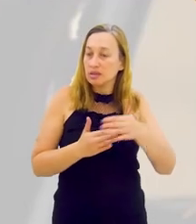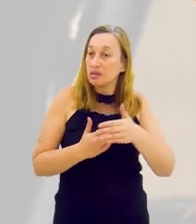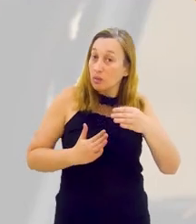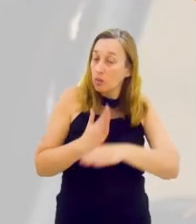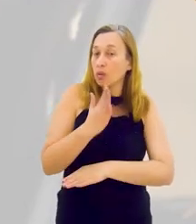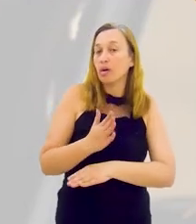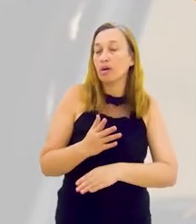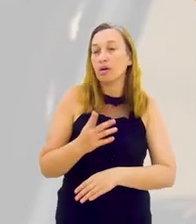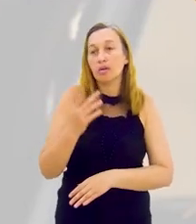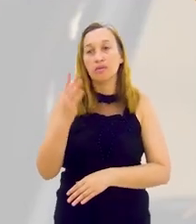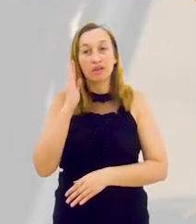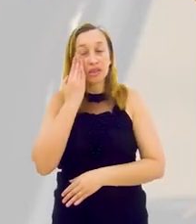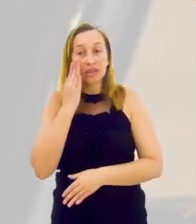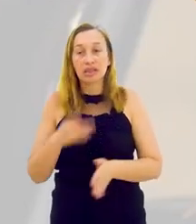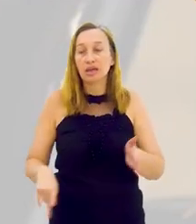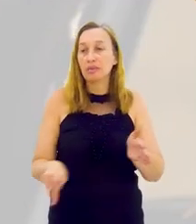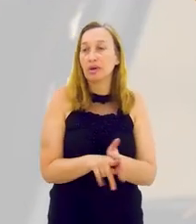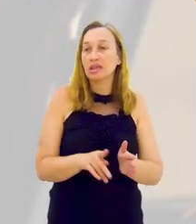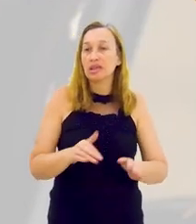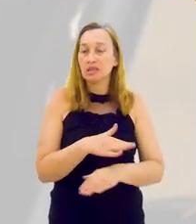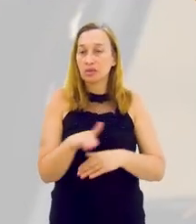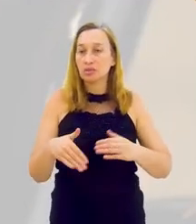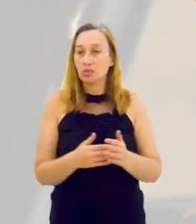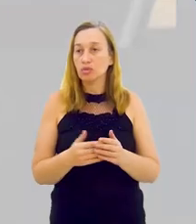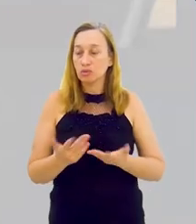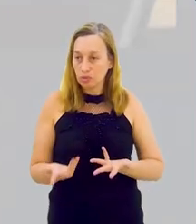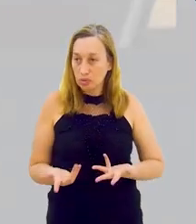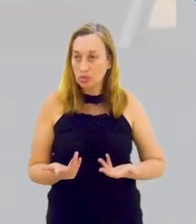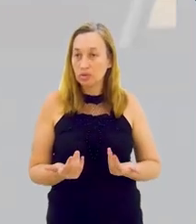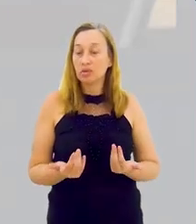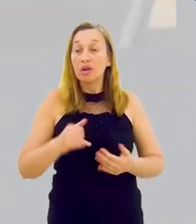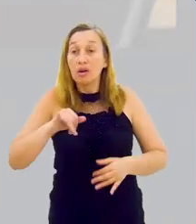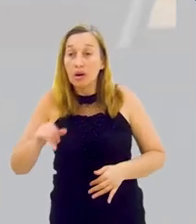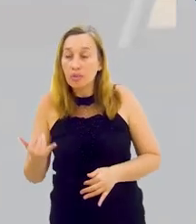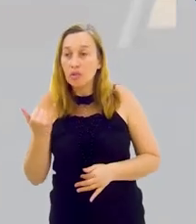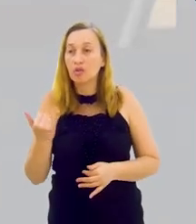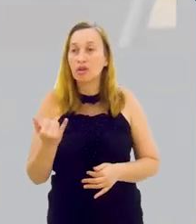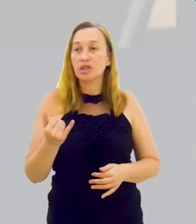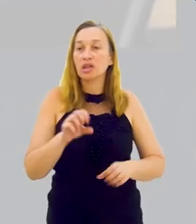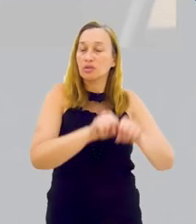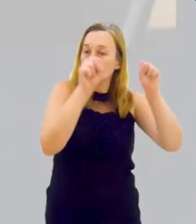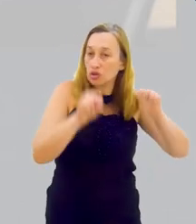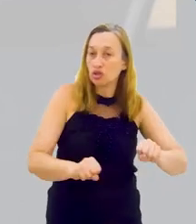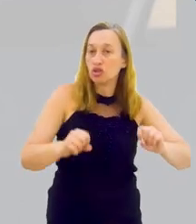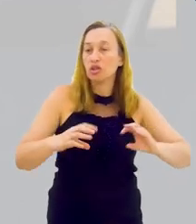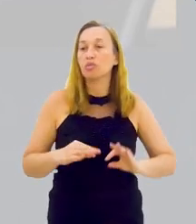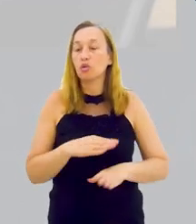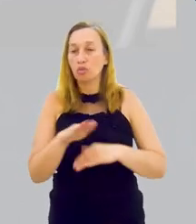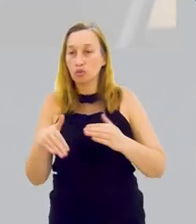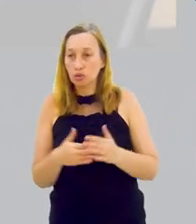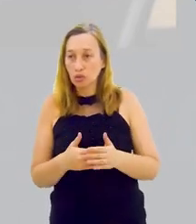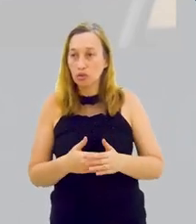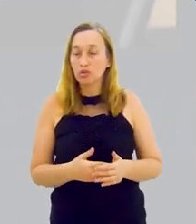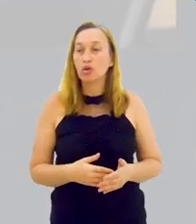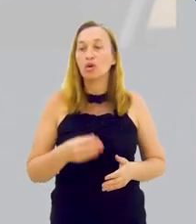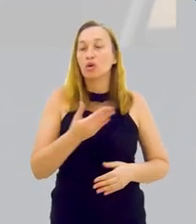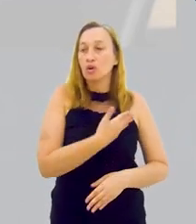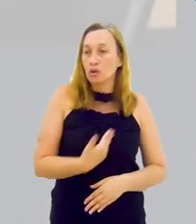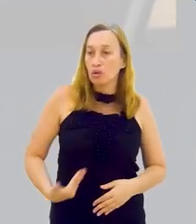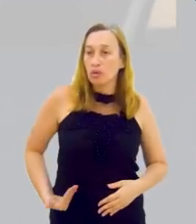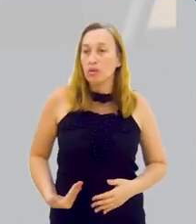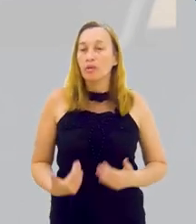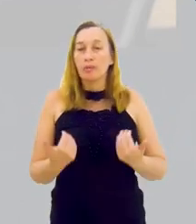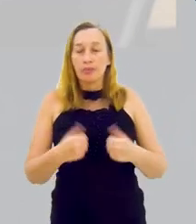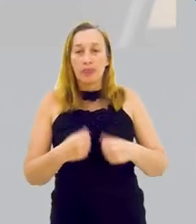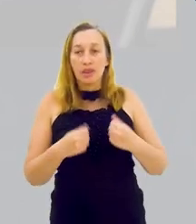fragmentos vão ter que se enxergar e entender que eles fazem parte de um mesmo sistema. E, a partir daí, vai se tirar proveito do sistema como